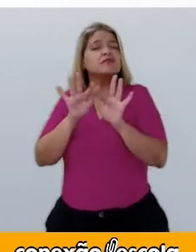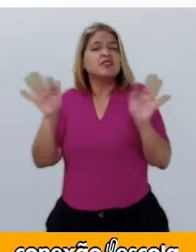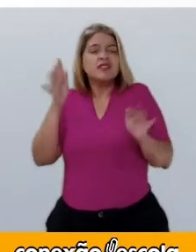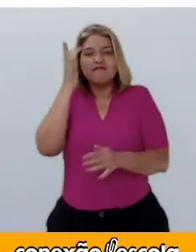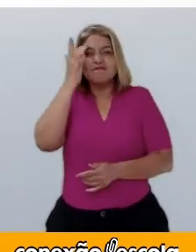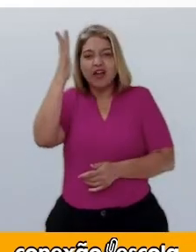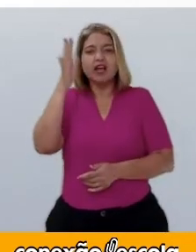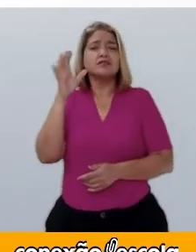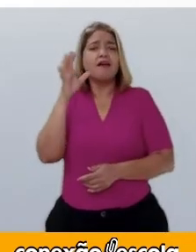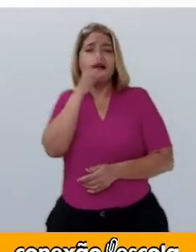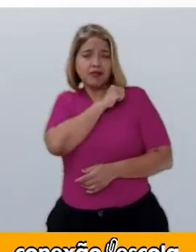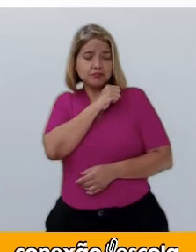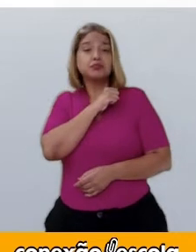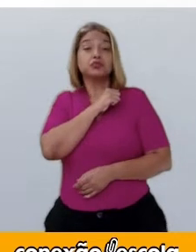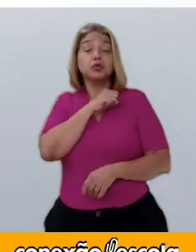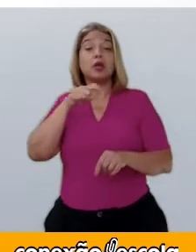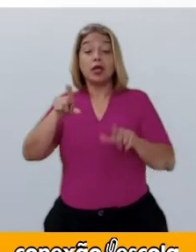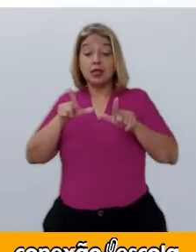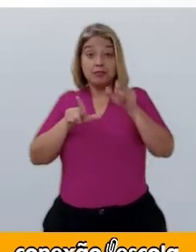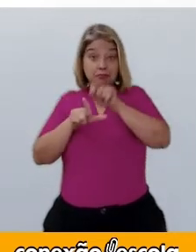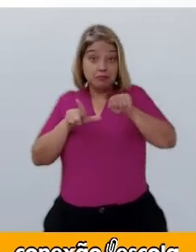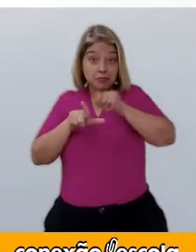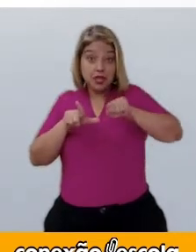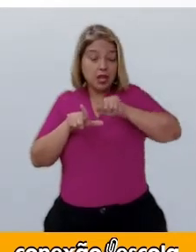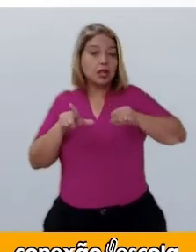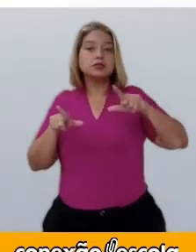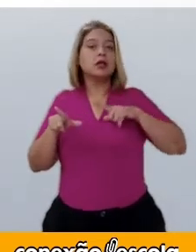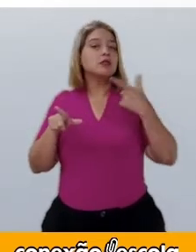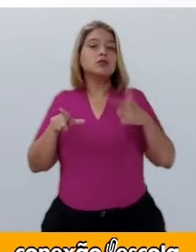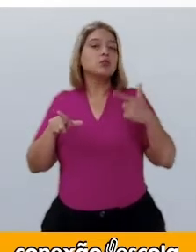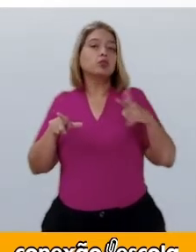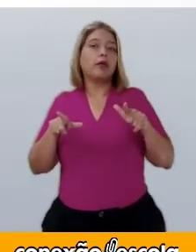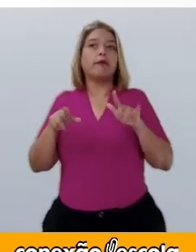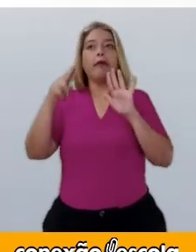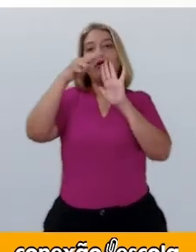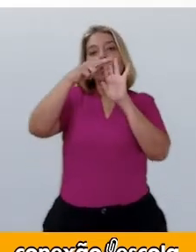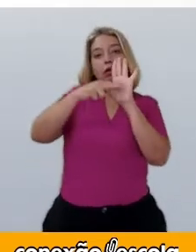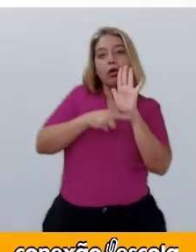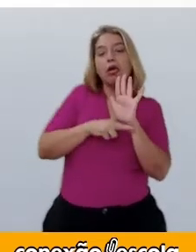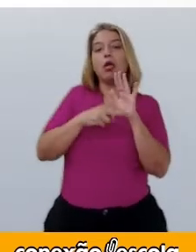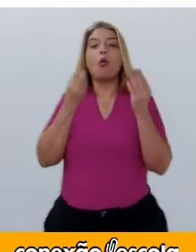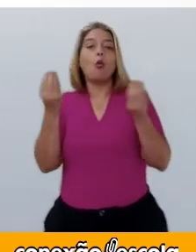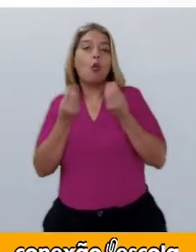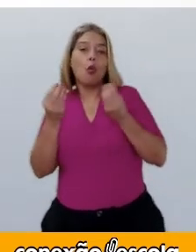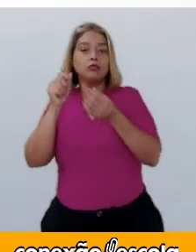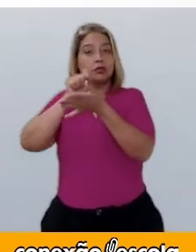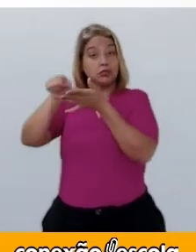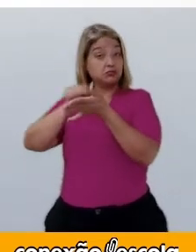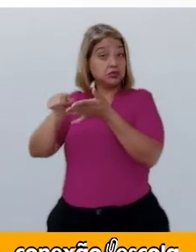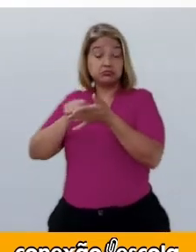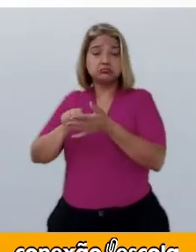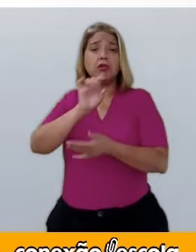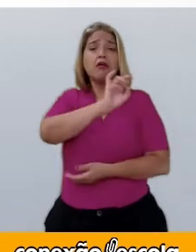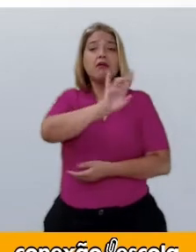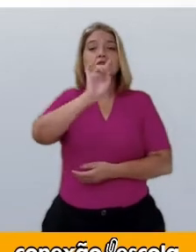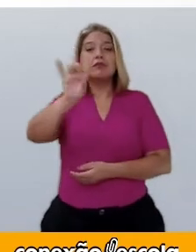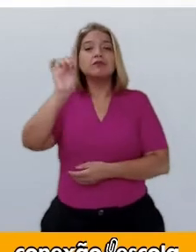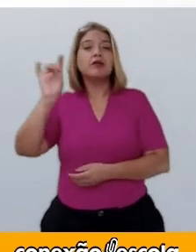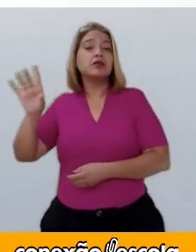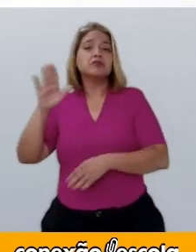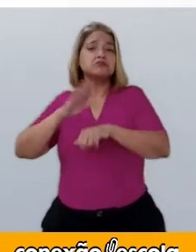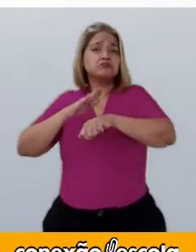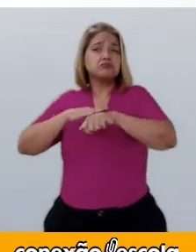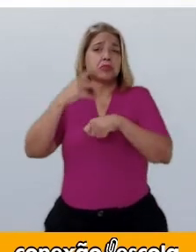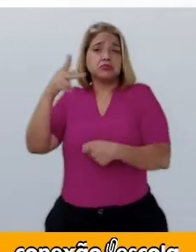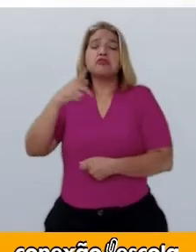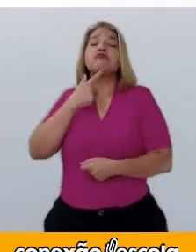e breves, os bilhetes não têm regras para serem escritos. Cada pessoa escreve de